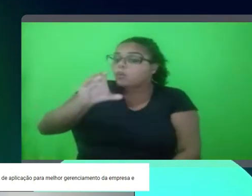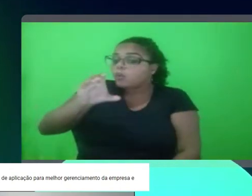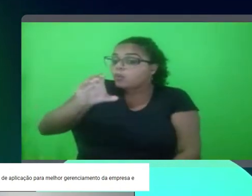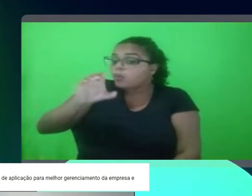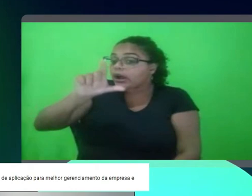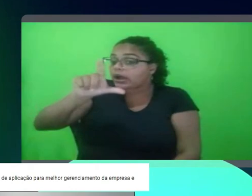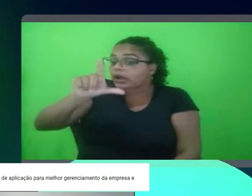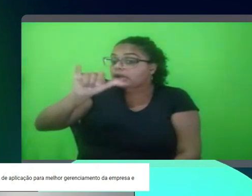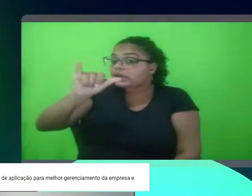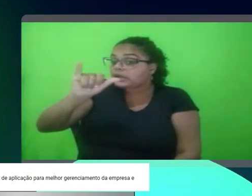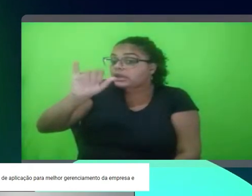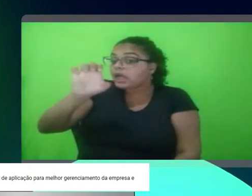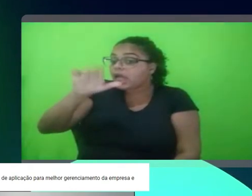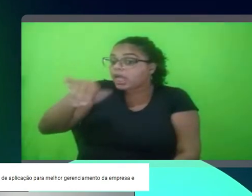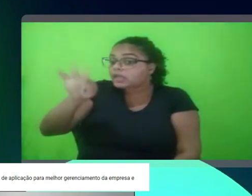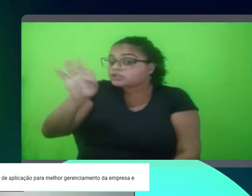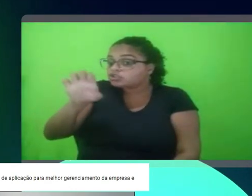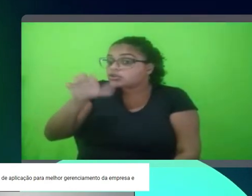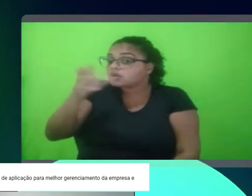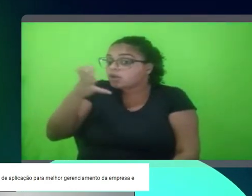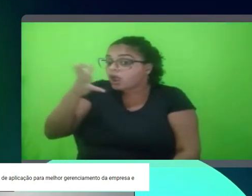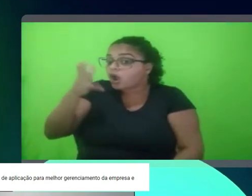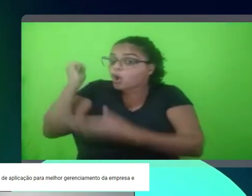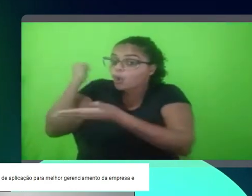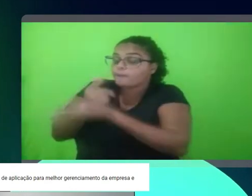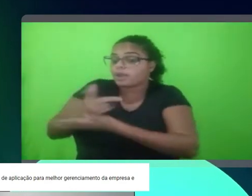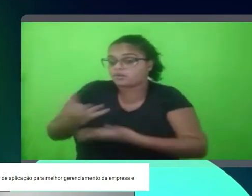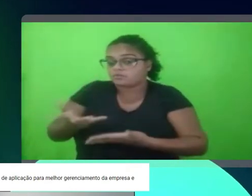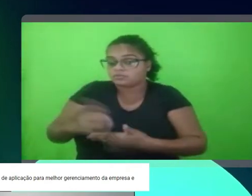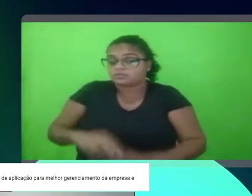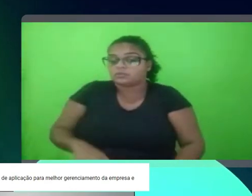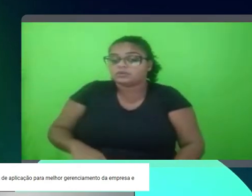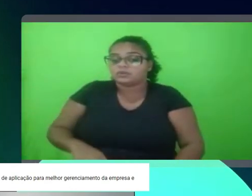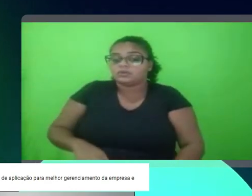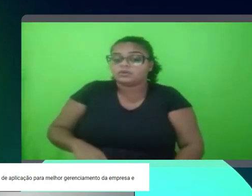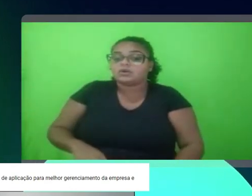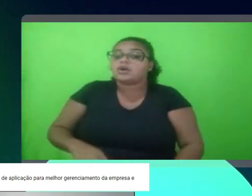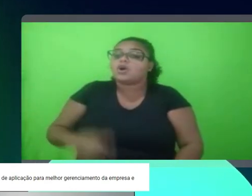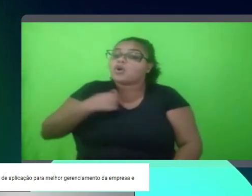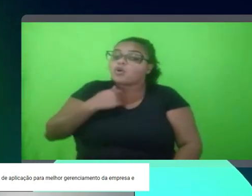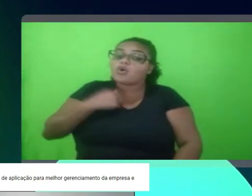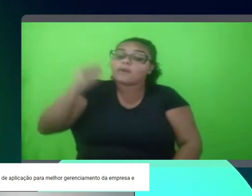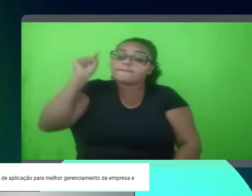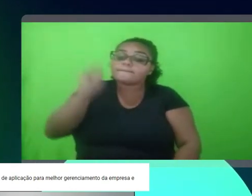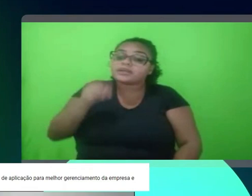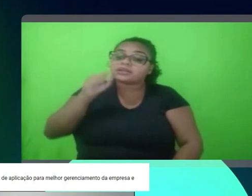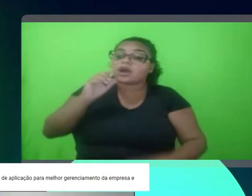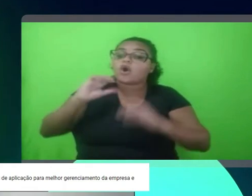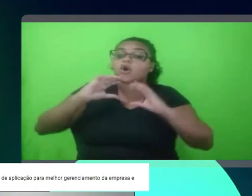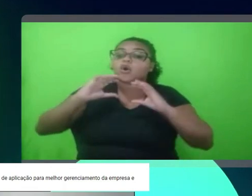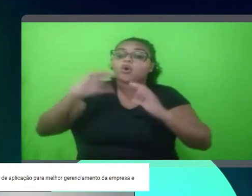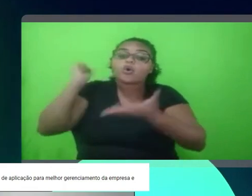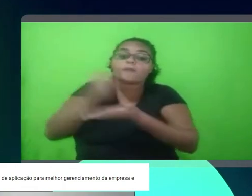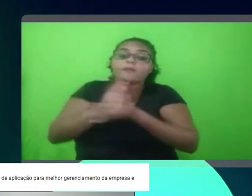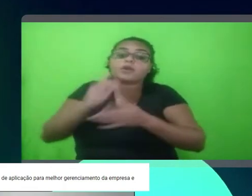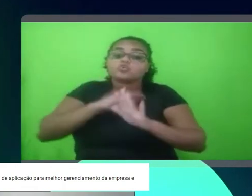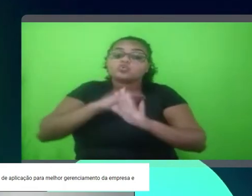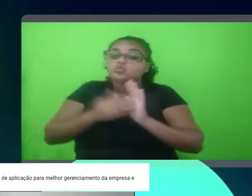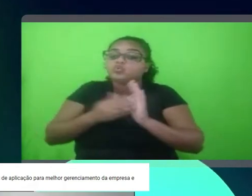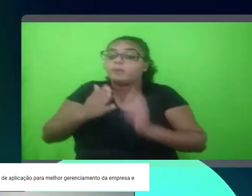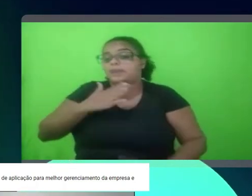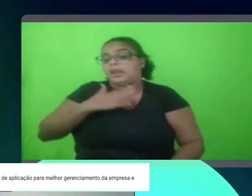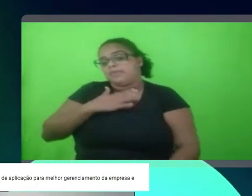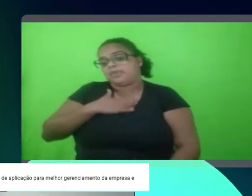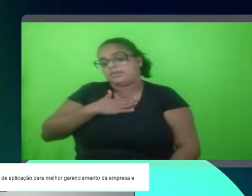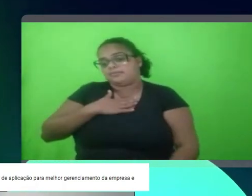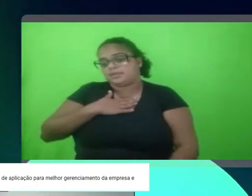né, o que ele quer comprar. Eu posso falar para senhor, eu acho maravilhoso eu ter um botão aqui que vai comprar tudo para mim, vai ter outras pessoas que vão odiar, né, então